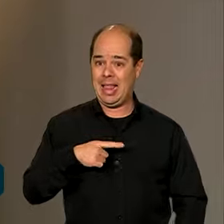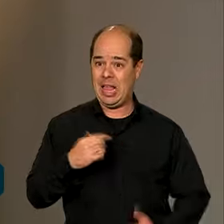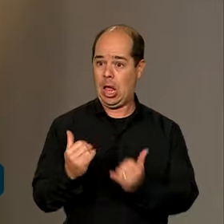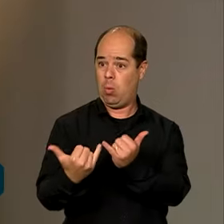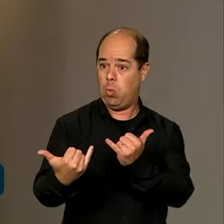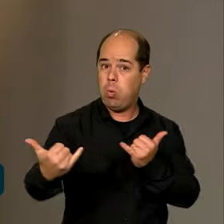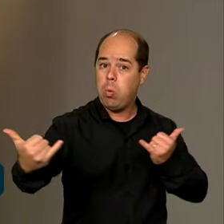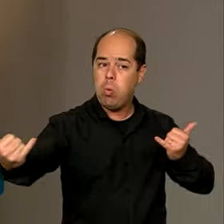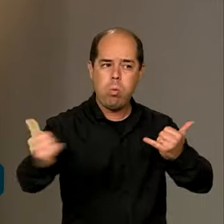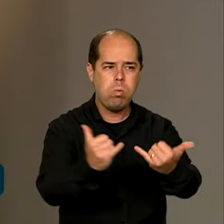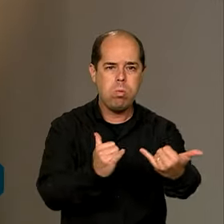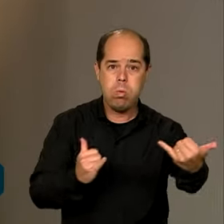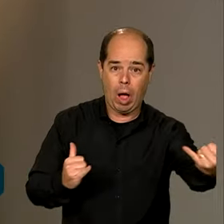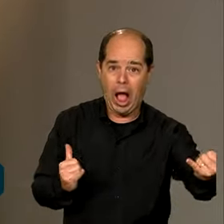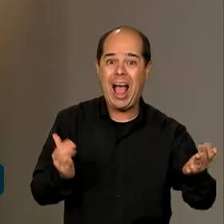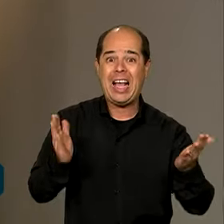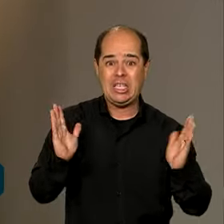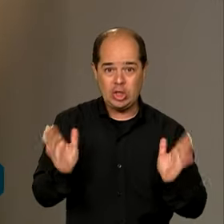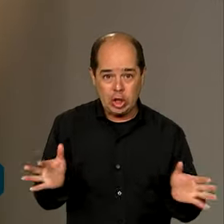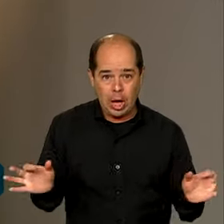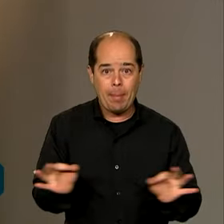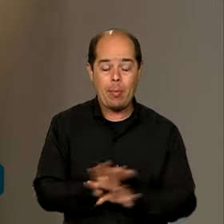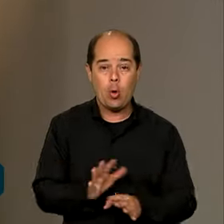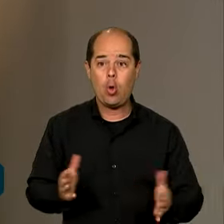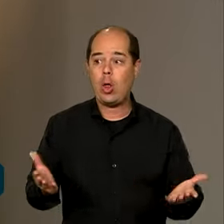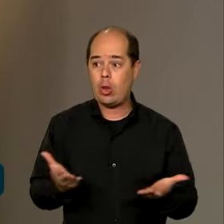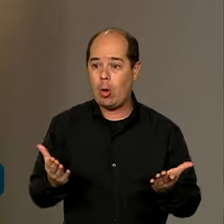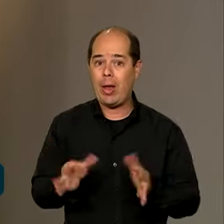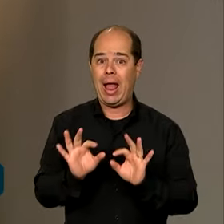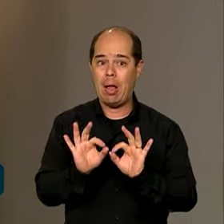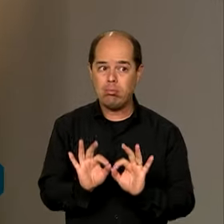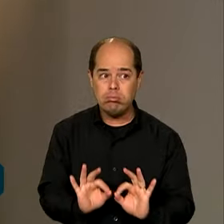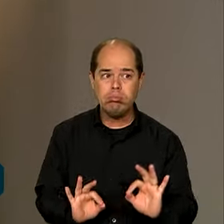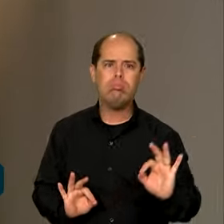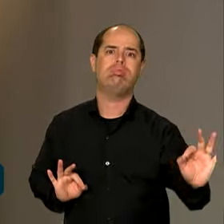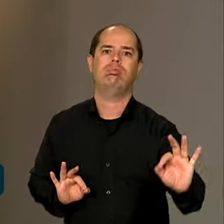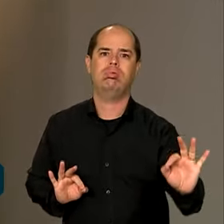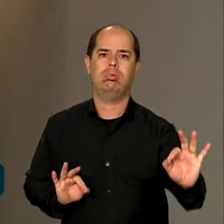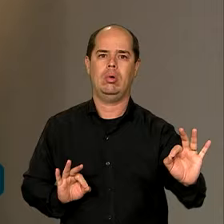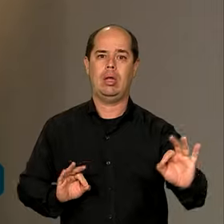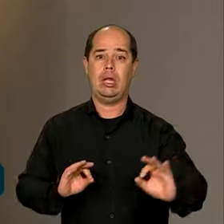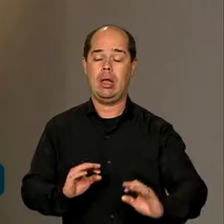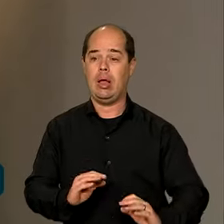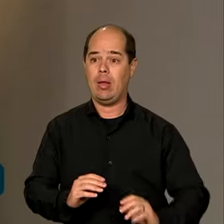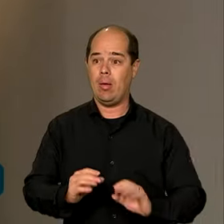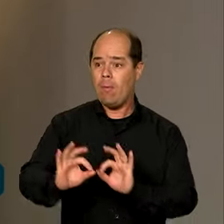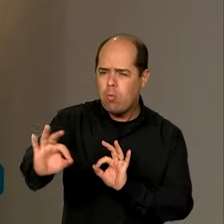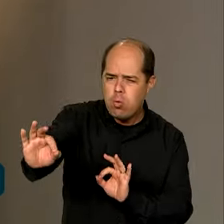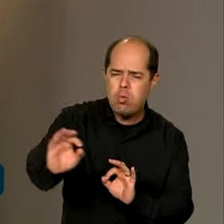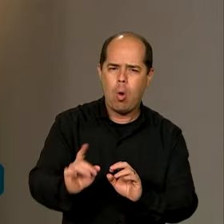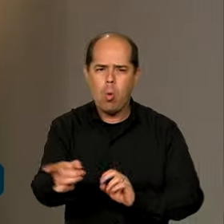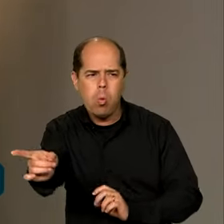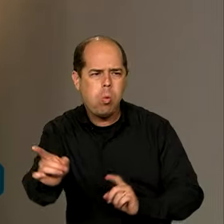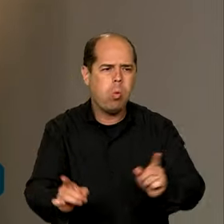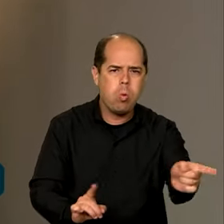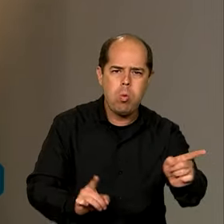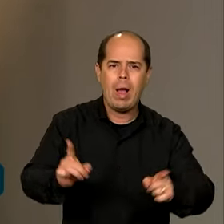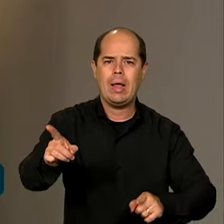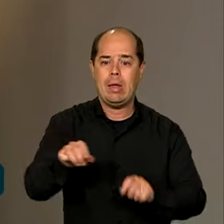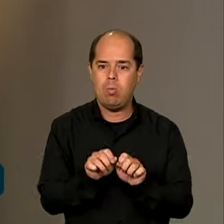posto. E a ideia agora é ampliar e ter uma ramificação maior, dando mais capilaridade para